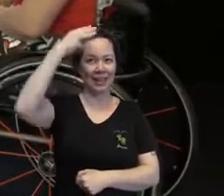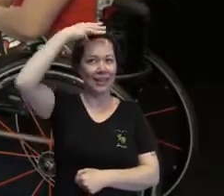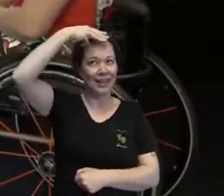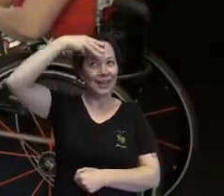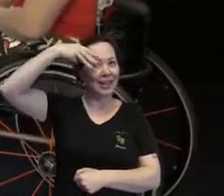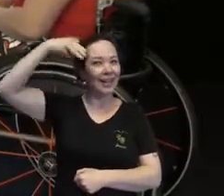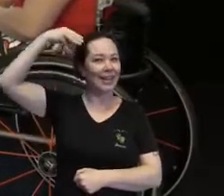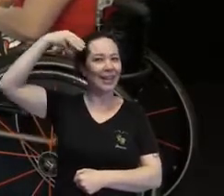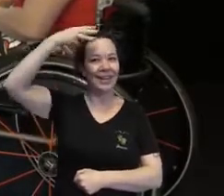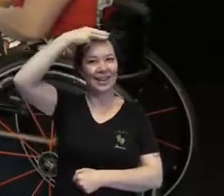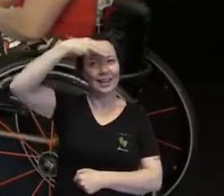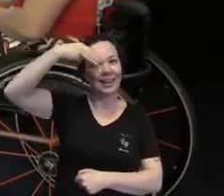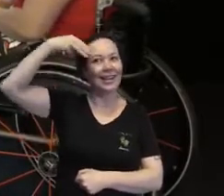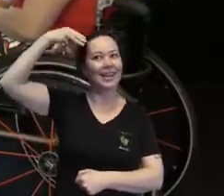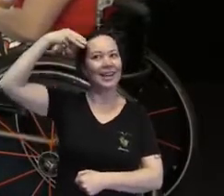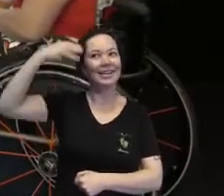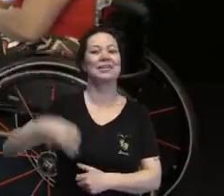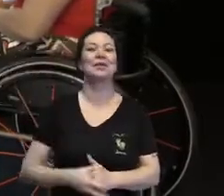Que demais!